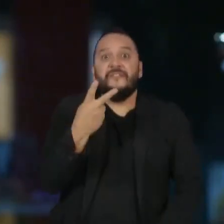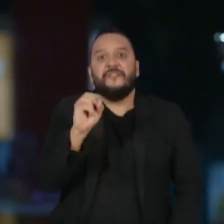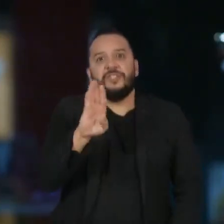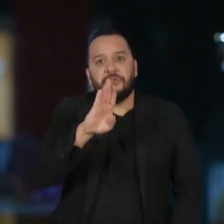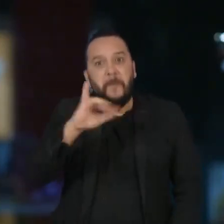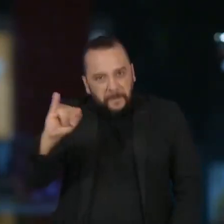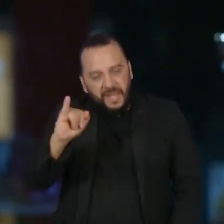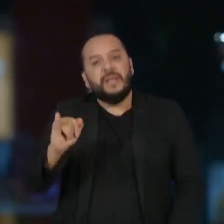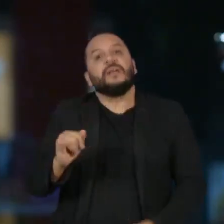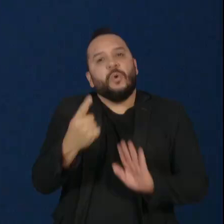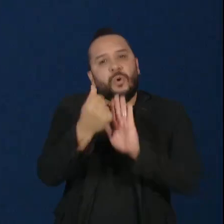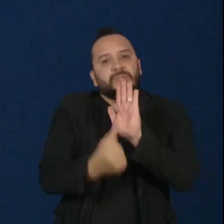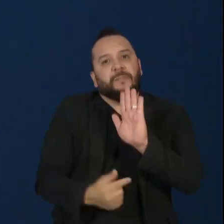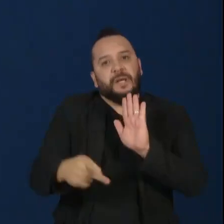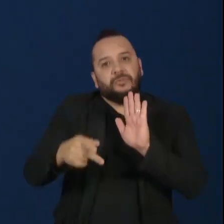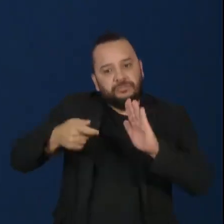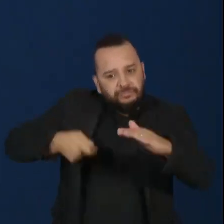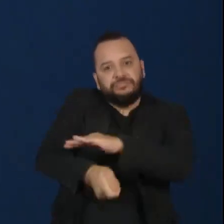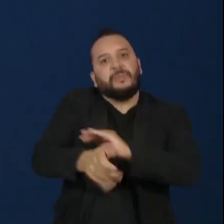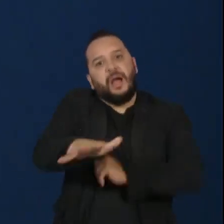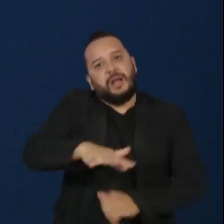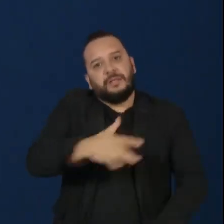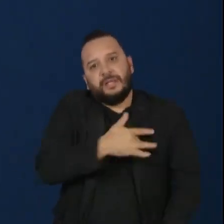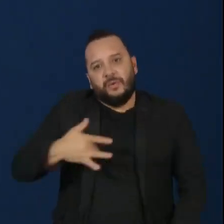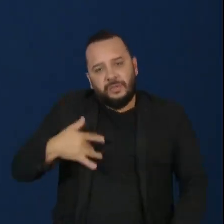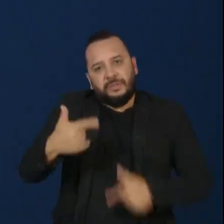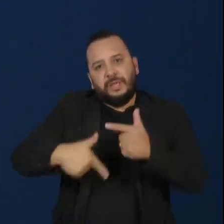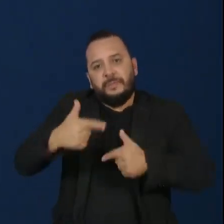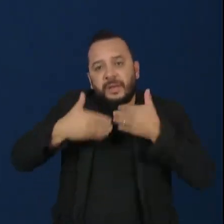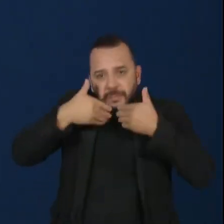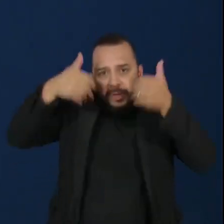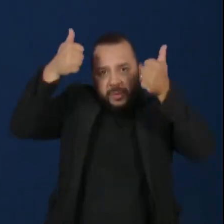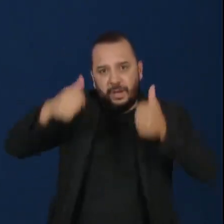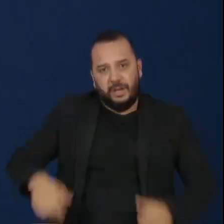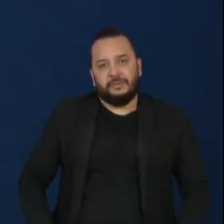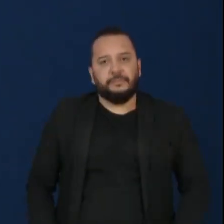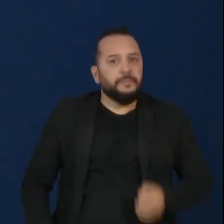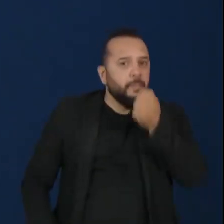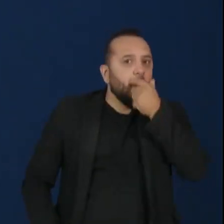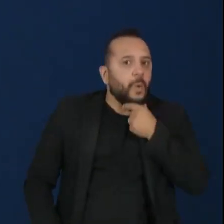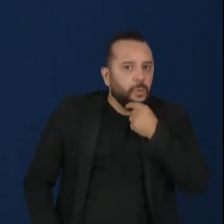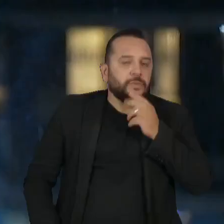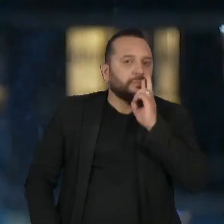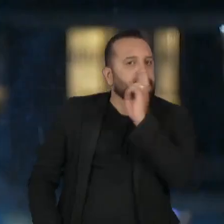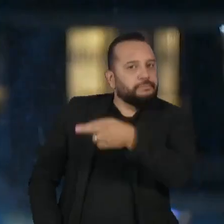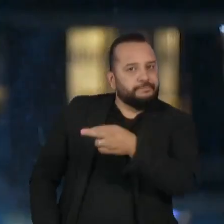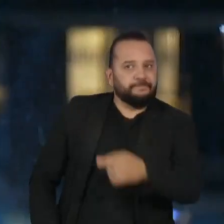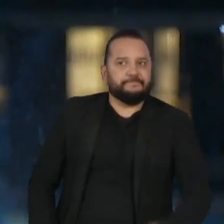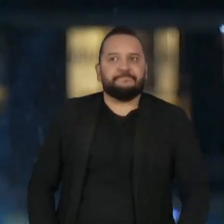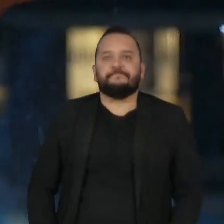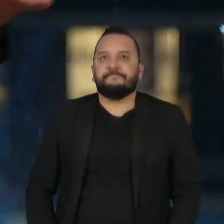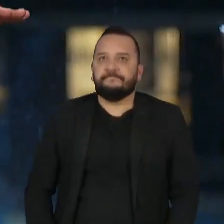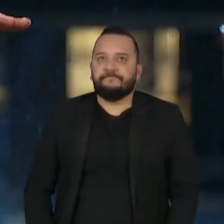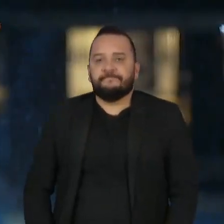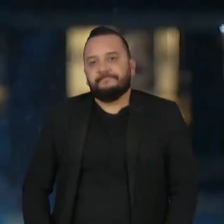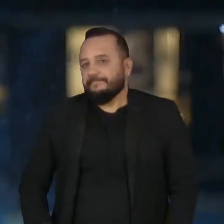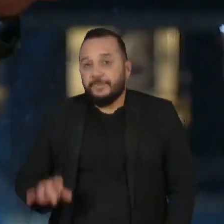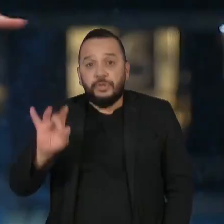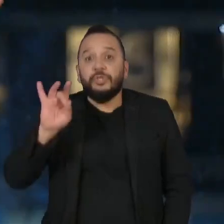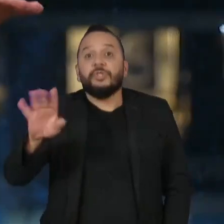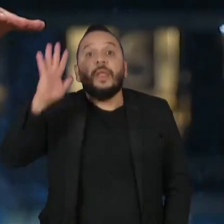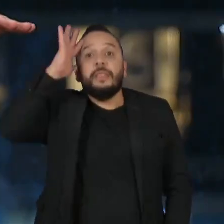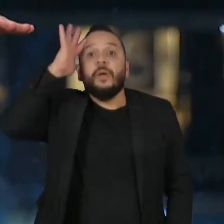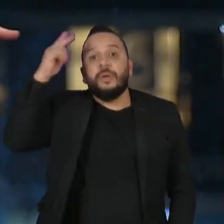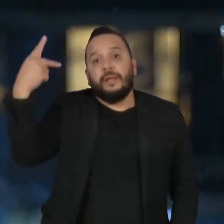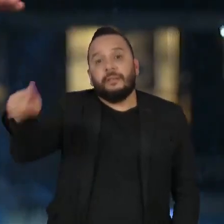da saúde, e por isso a gente está trabalhando para melhorar cada dia. Candidato Boulos, 30 segundos para a sua réplica, por favor. Isso só existe na